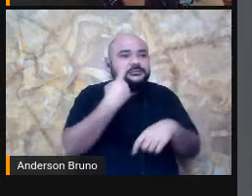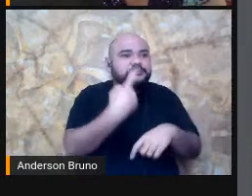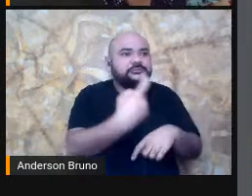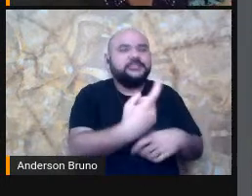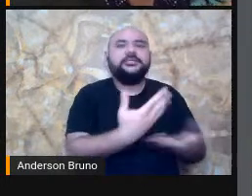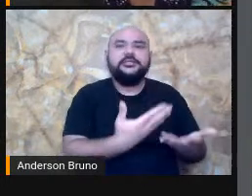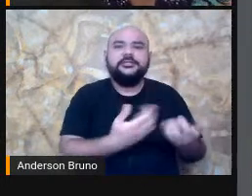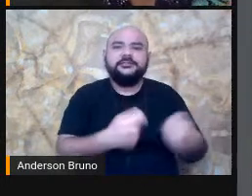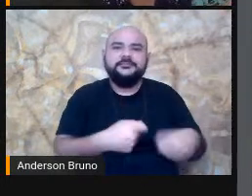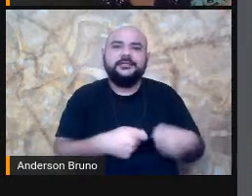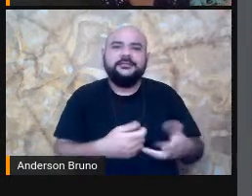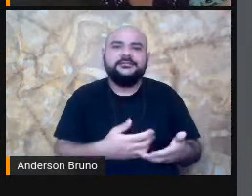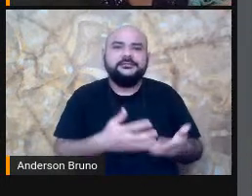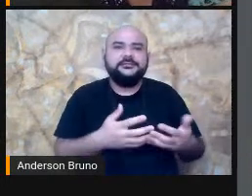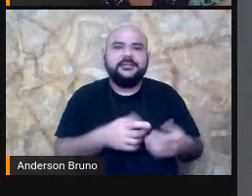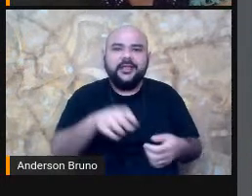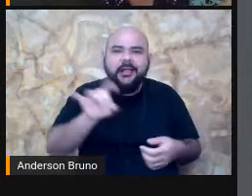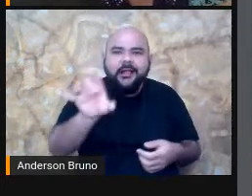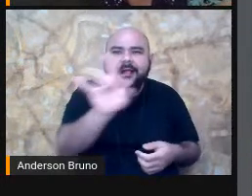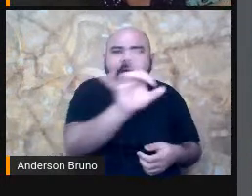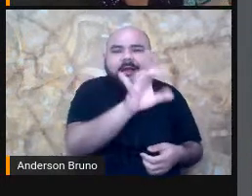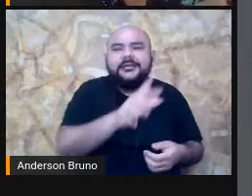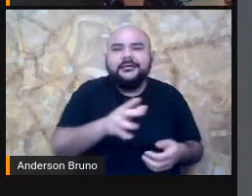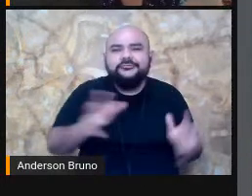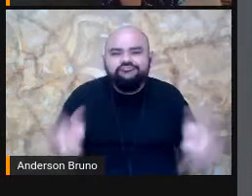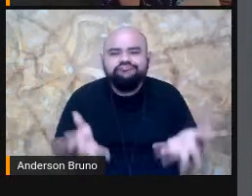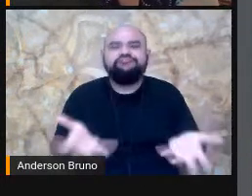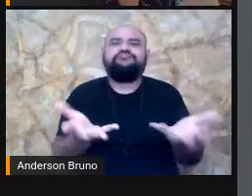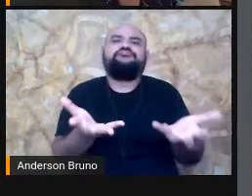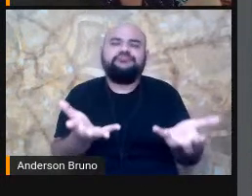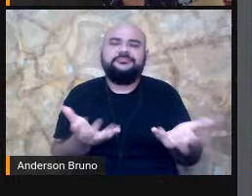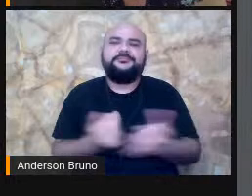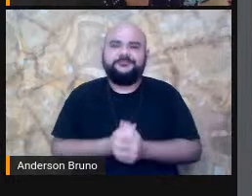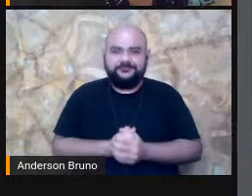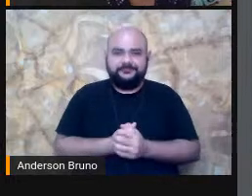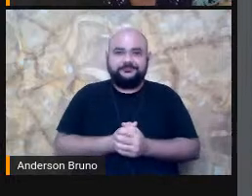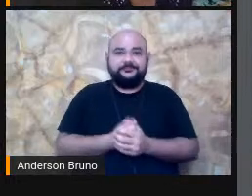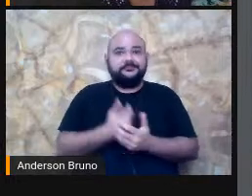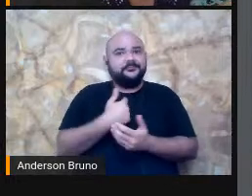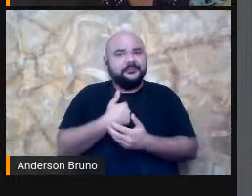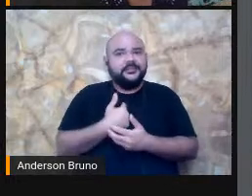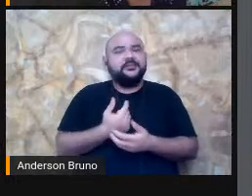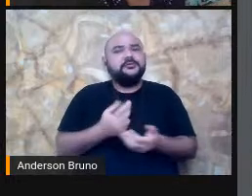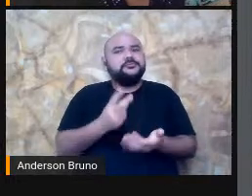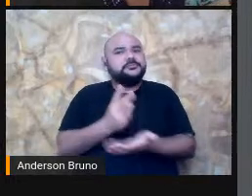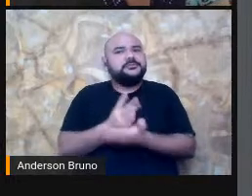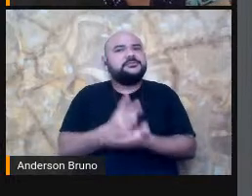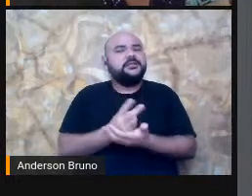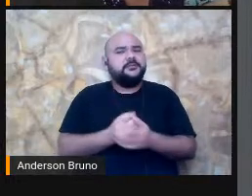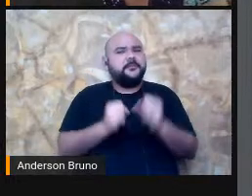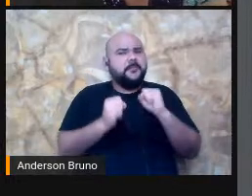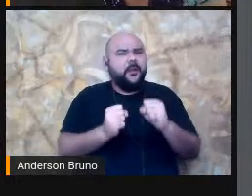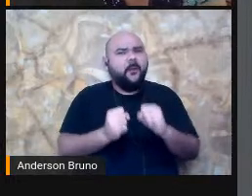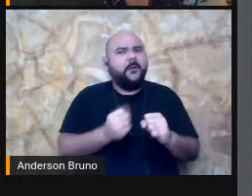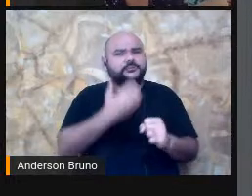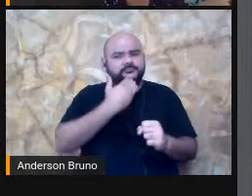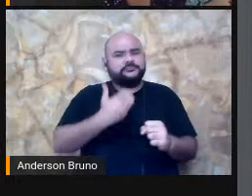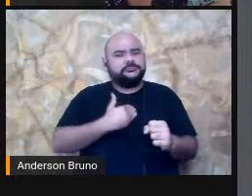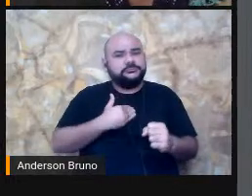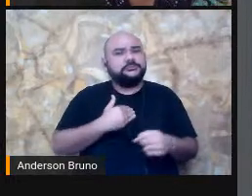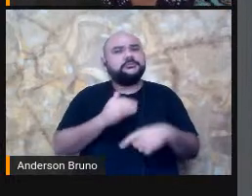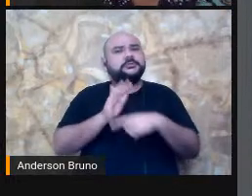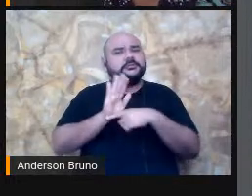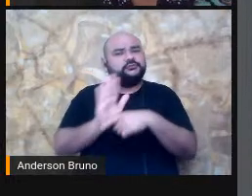De sempre Que possível Estar Partilhando Né? De uma Coisa Que eu Já estou Trabalhando Há muitos Anos